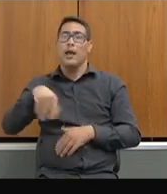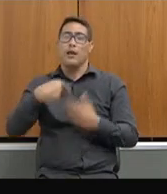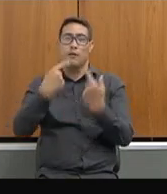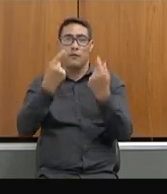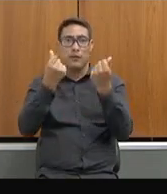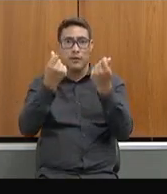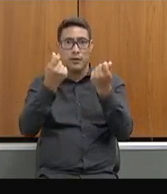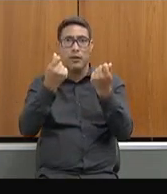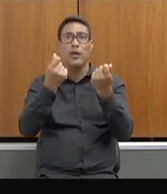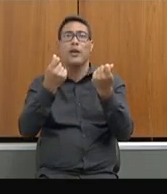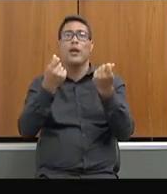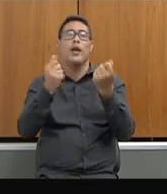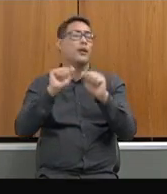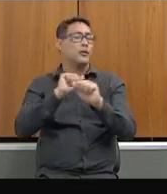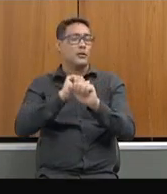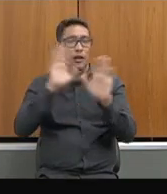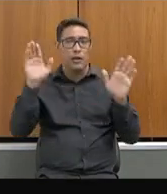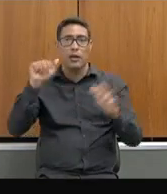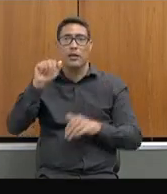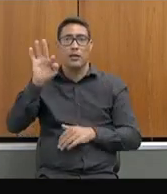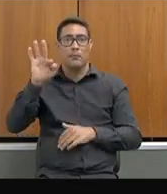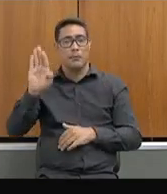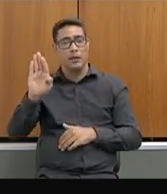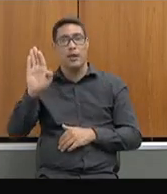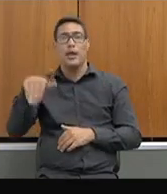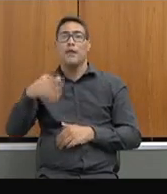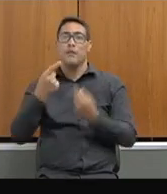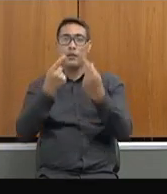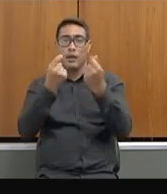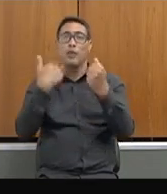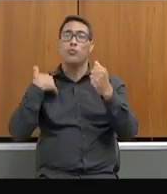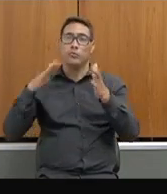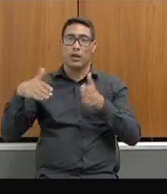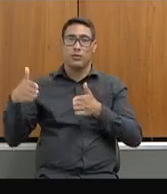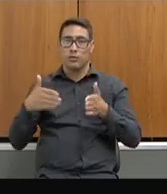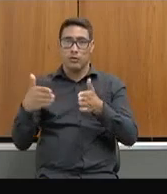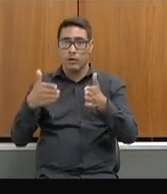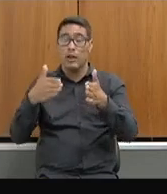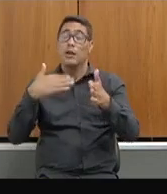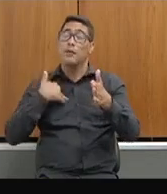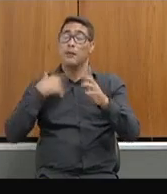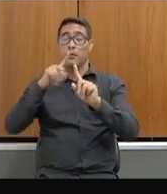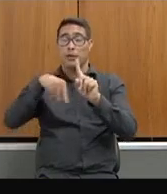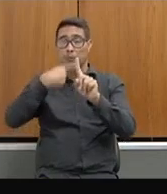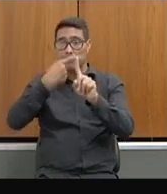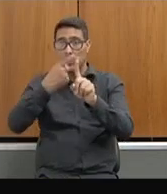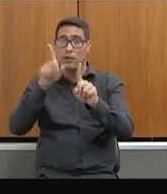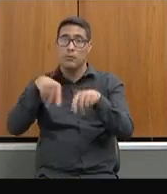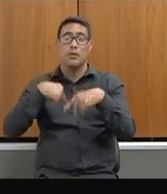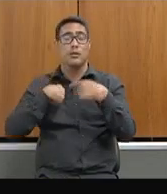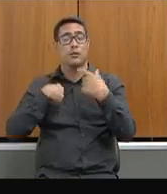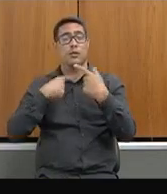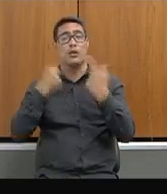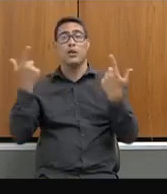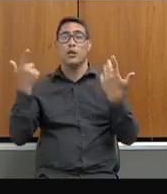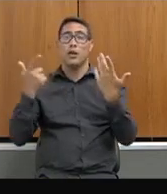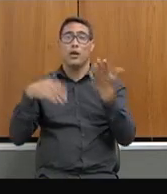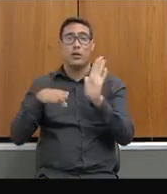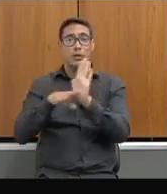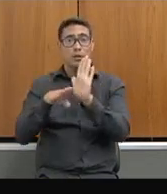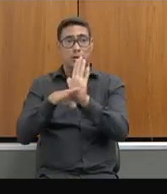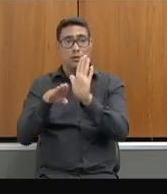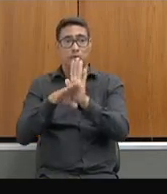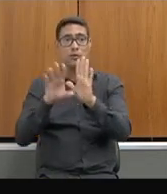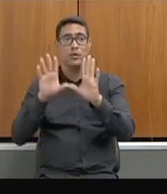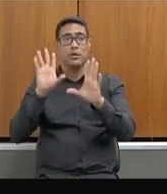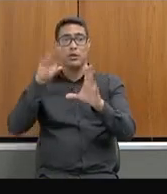Claro que a figura do ATB financeiro não está na nossa carreira, mas como um ATB a mais para que exerça função de financeiro nas nossas